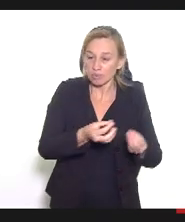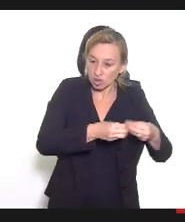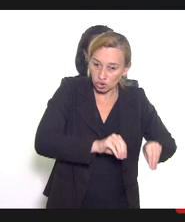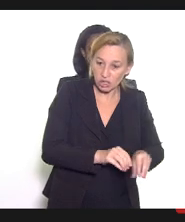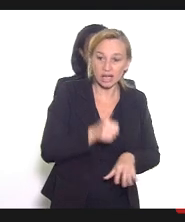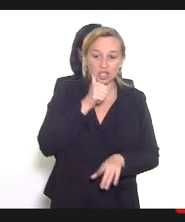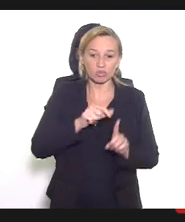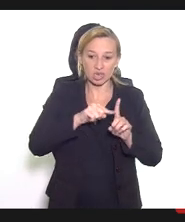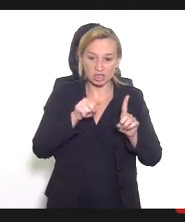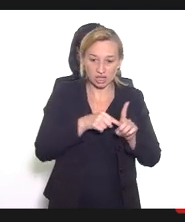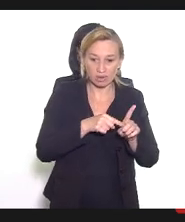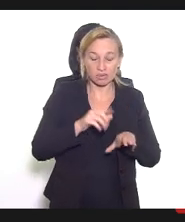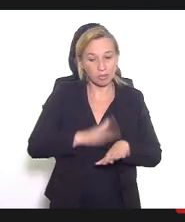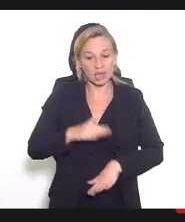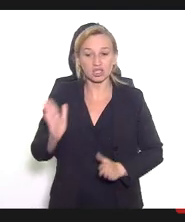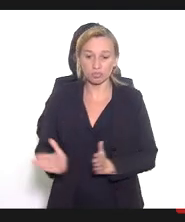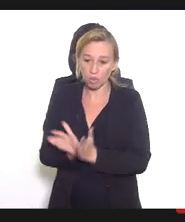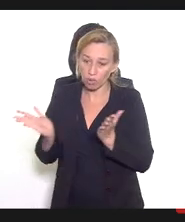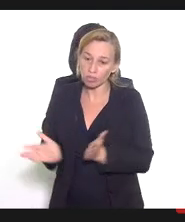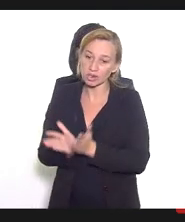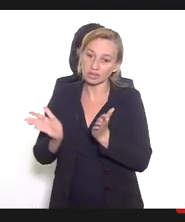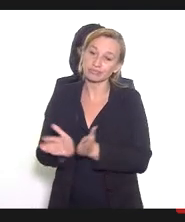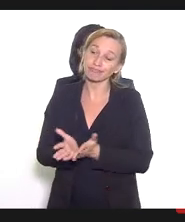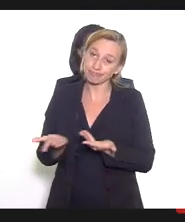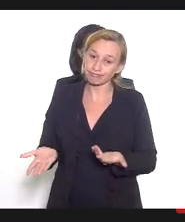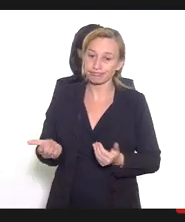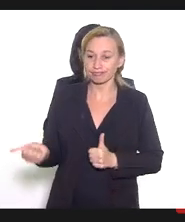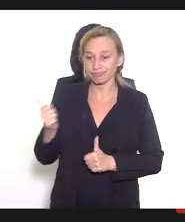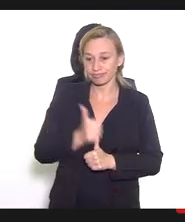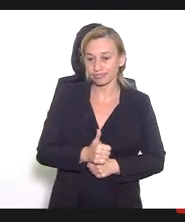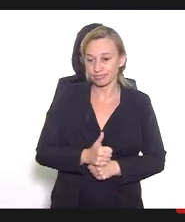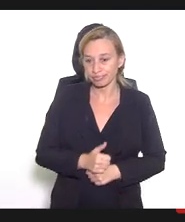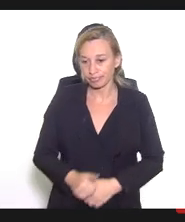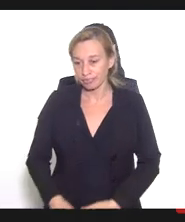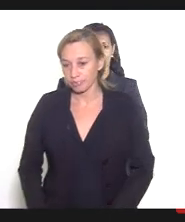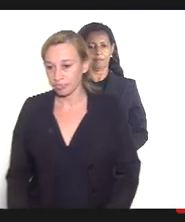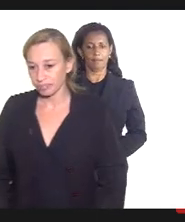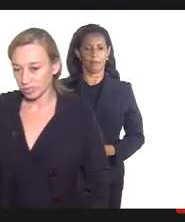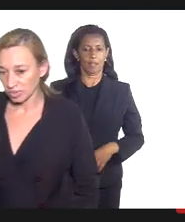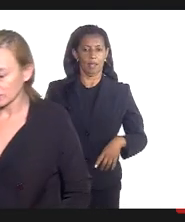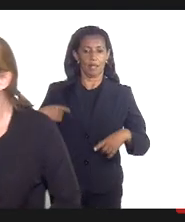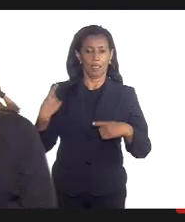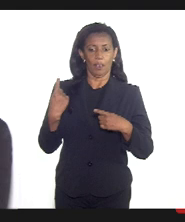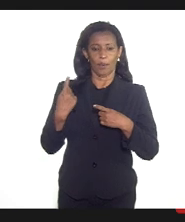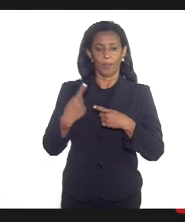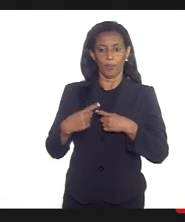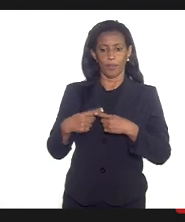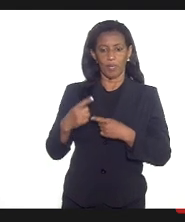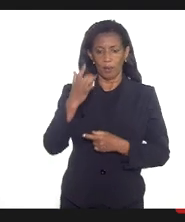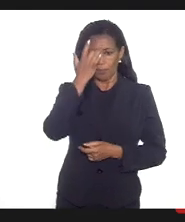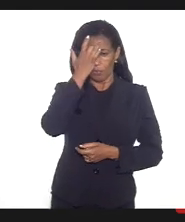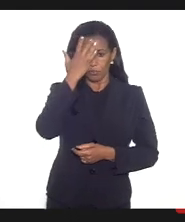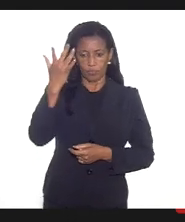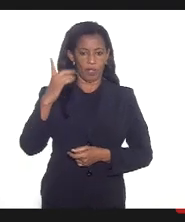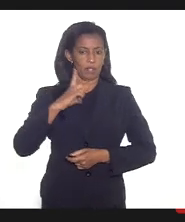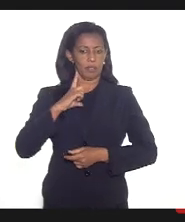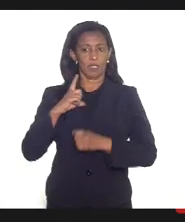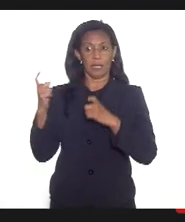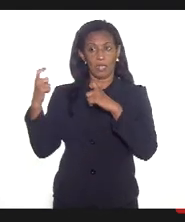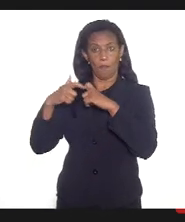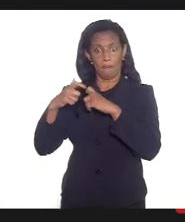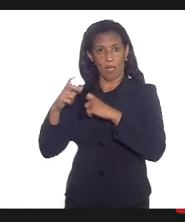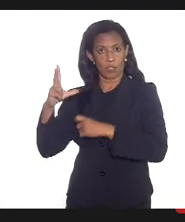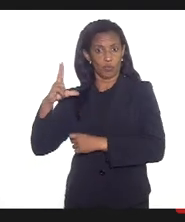as gestantes mais pobres que vão peregrinar para conseguir atestados. Porque é muito fácil para quem tem um médico na clínica